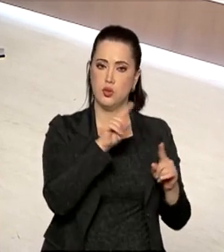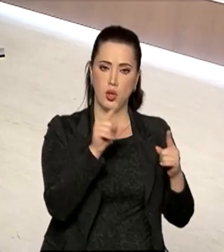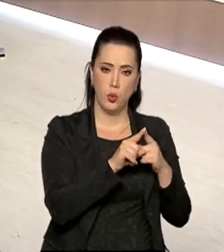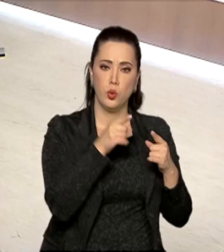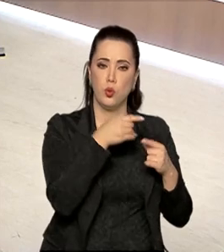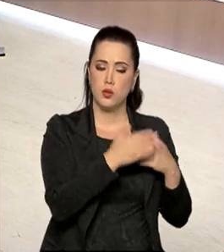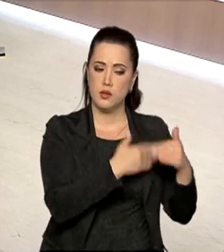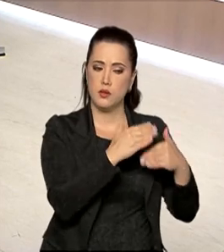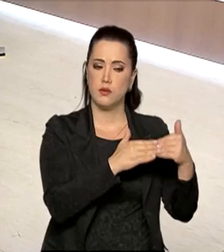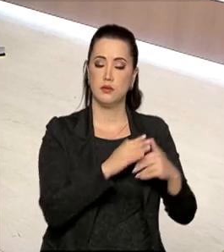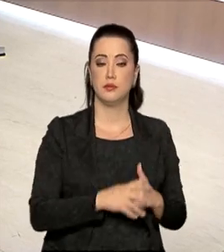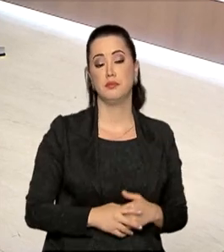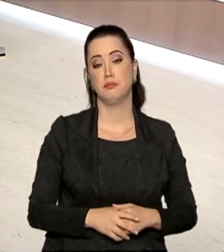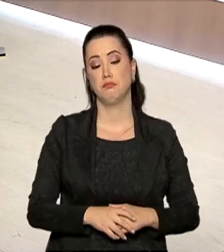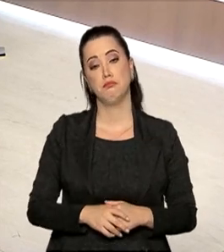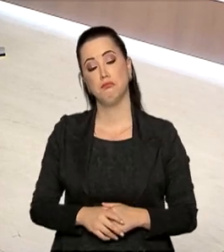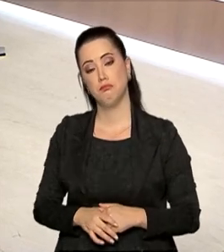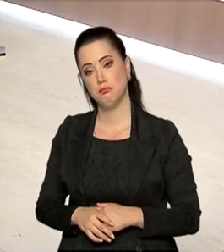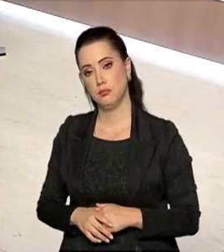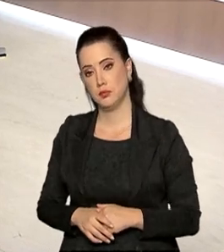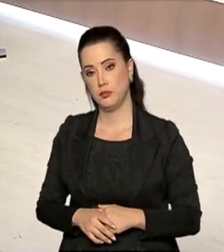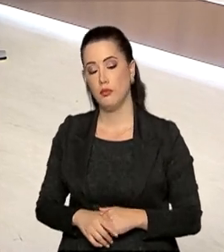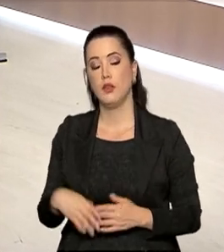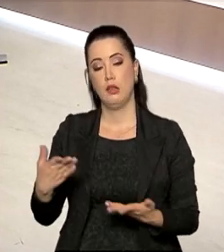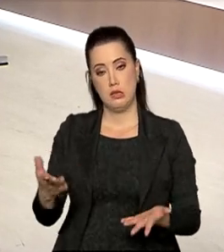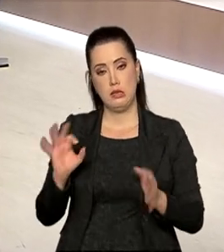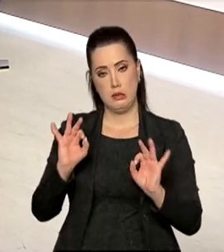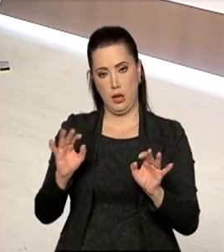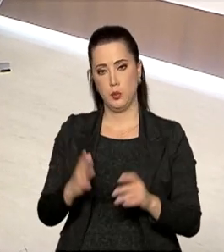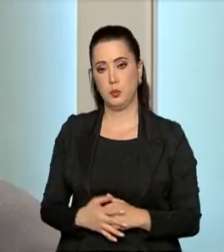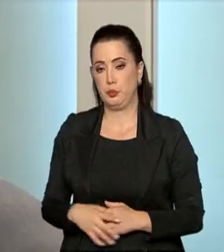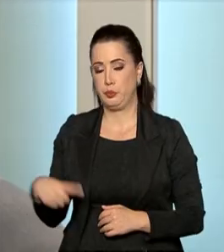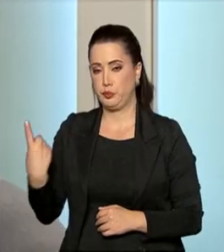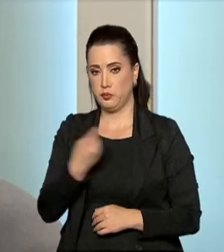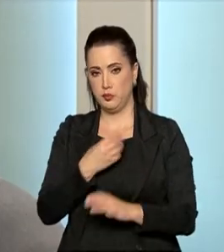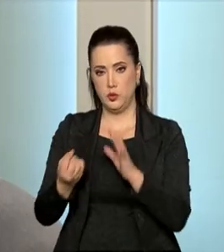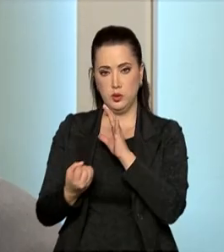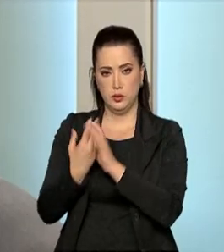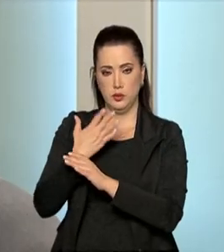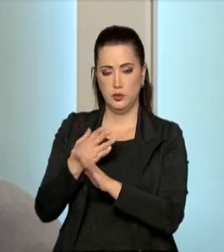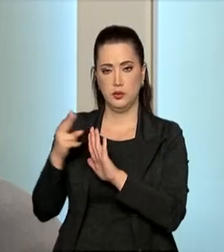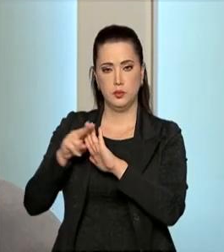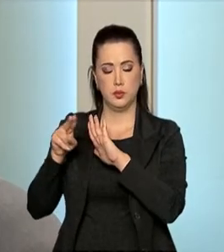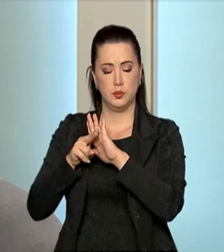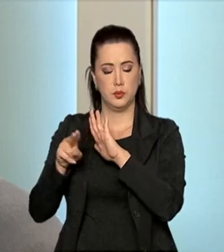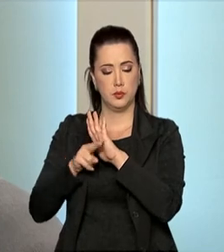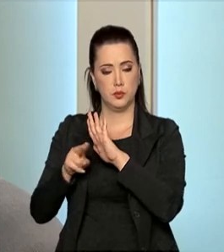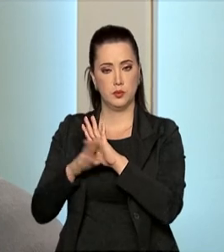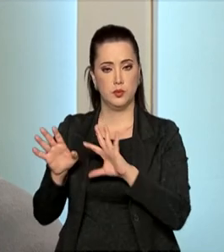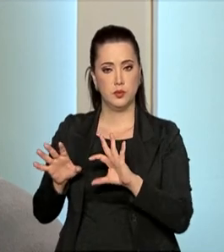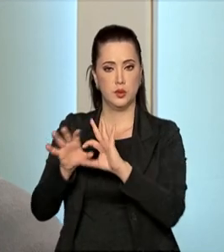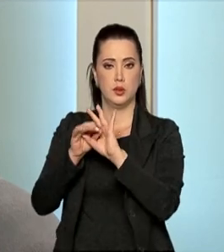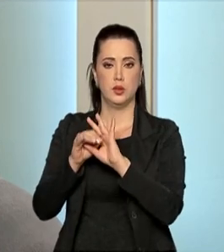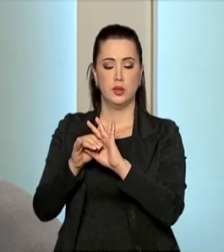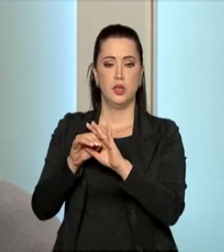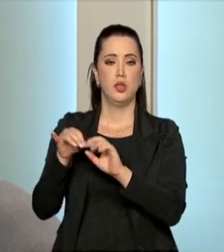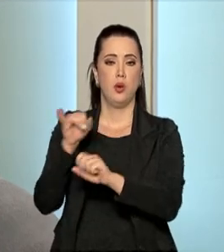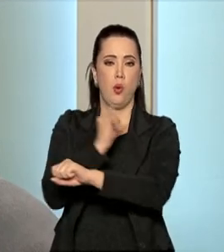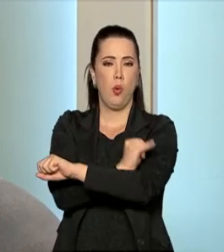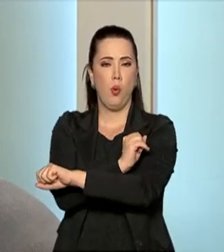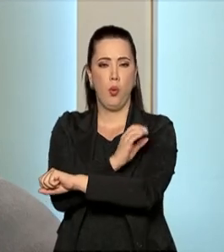étnodesenvolvimento. Perfeito. Nós geramos agora, recentemente, uma instrução normativa junto com o IBAMA.